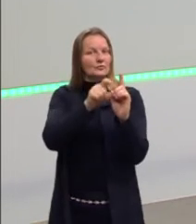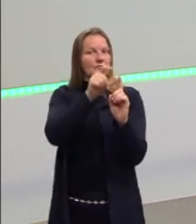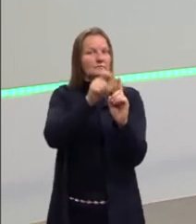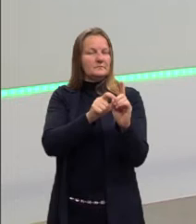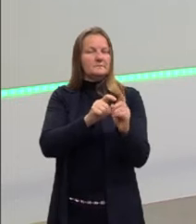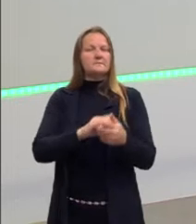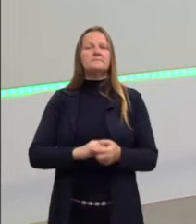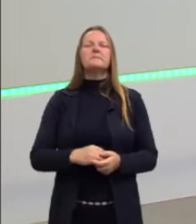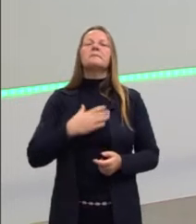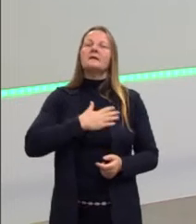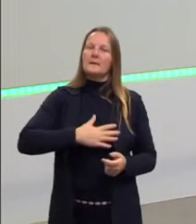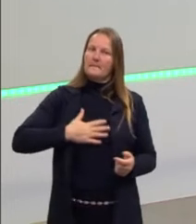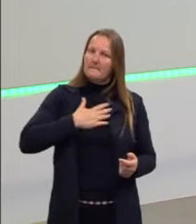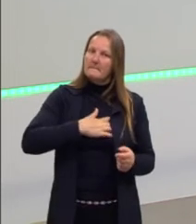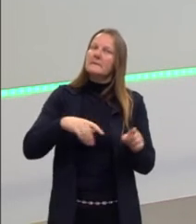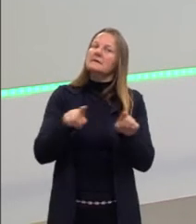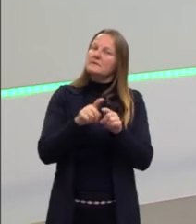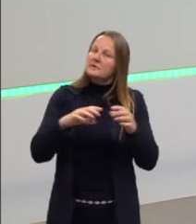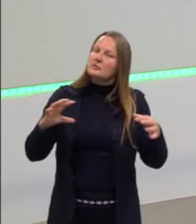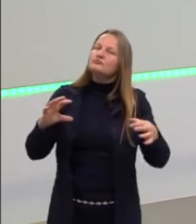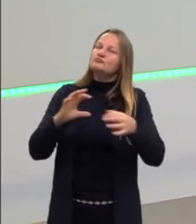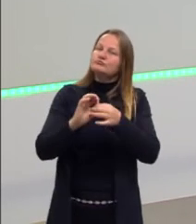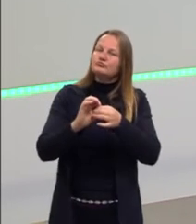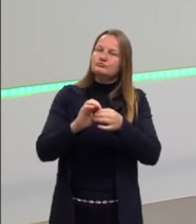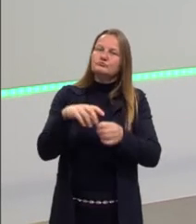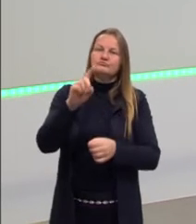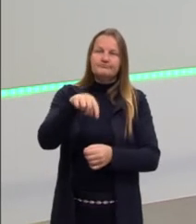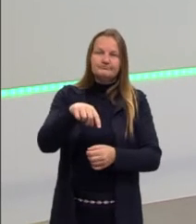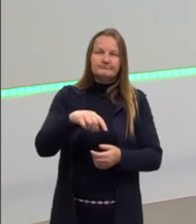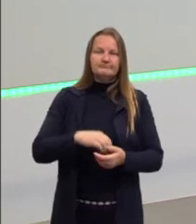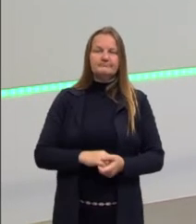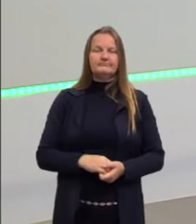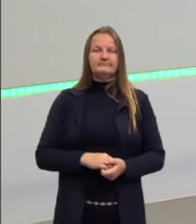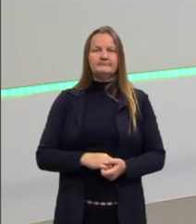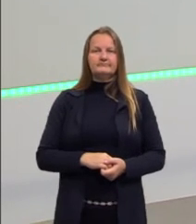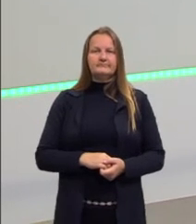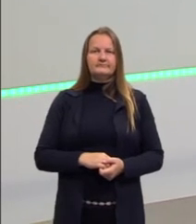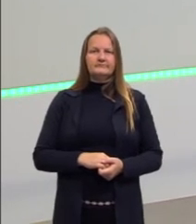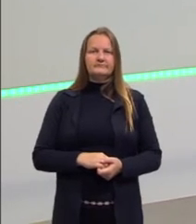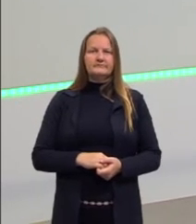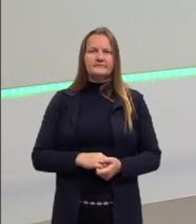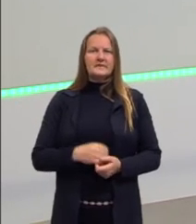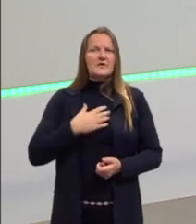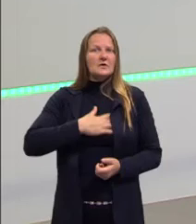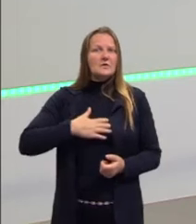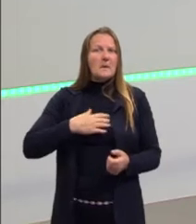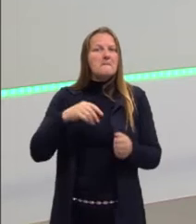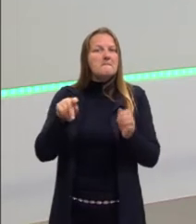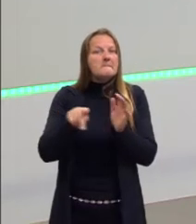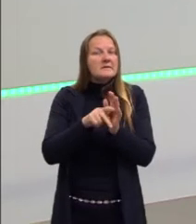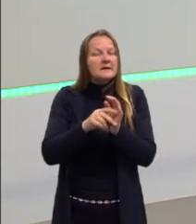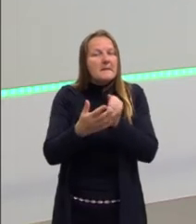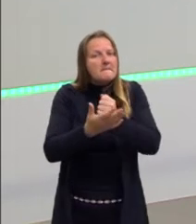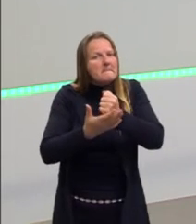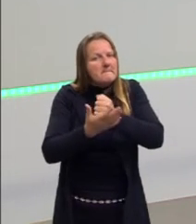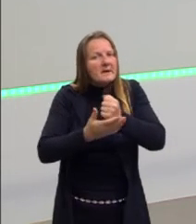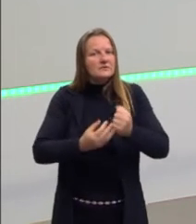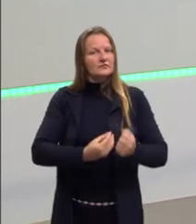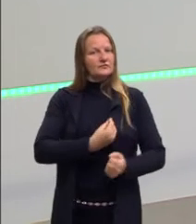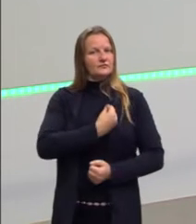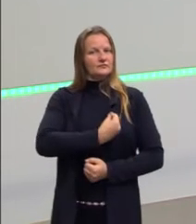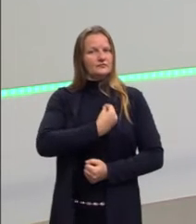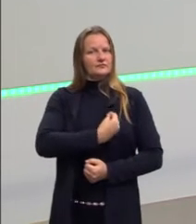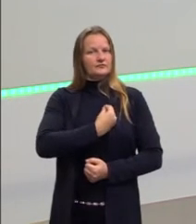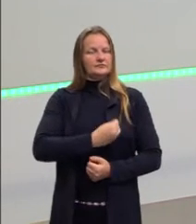Então, o bem-estar também está associado a isso, Ao satisfazer as necessidades básicas dos seres